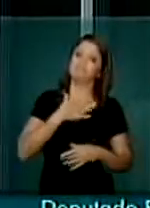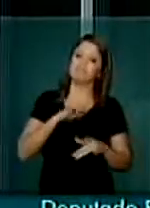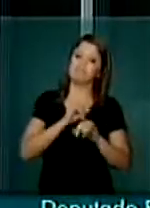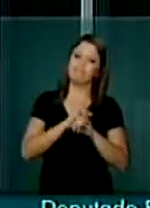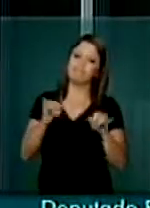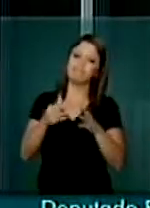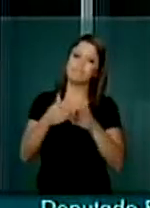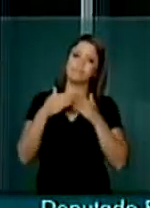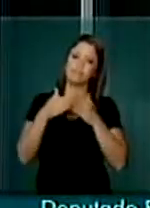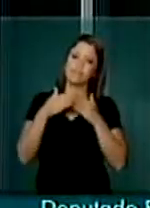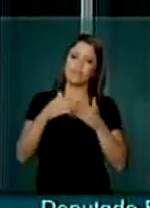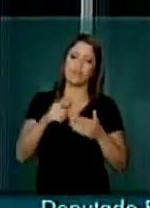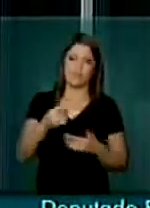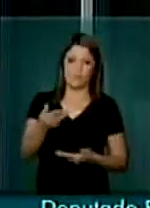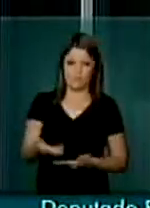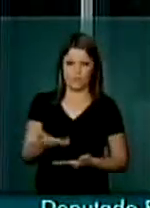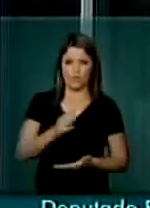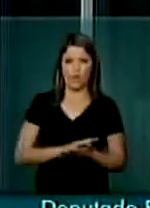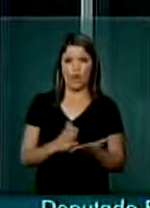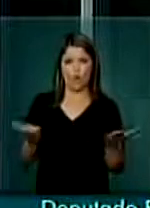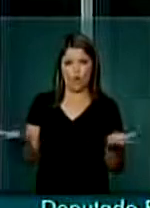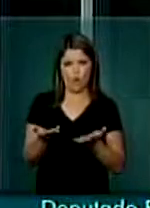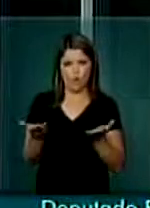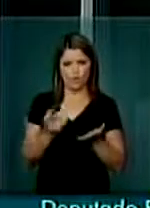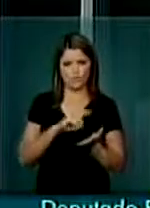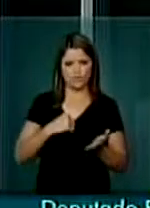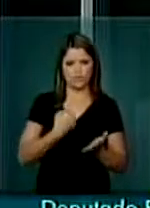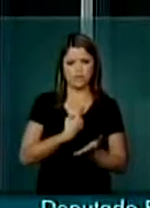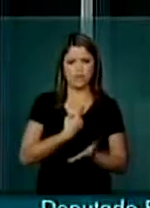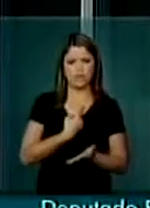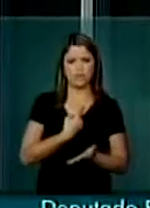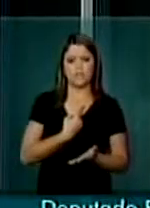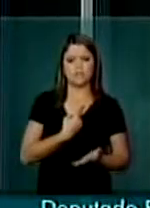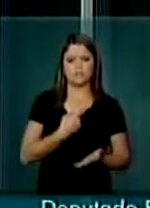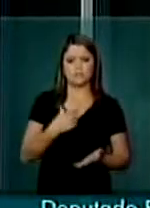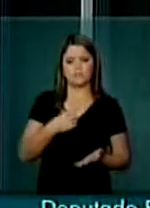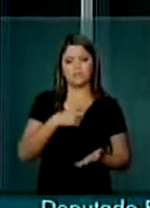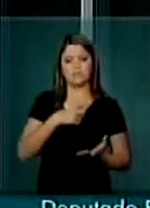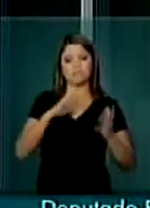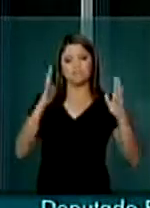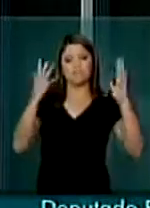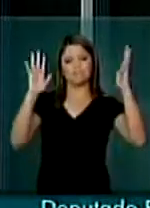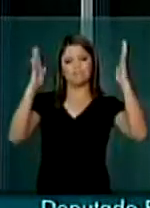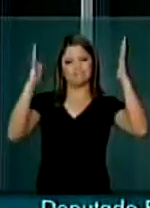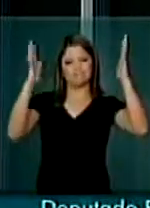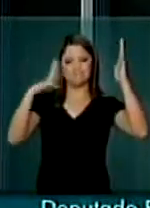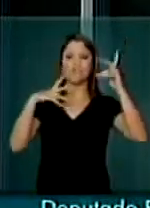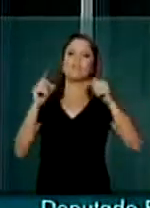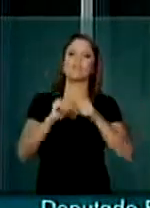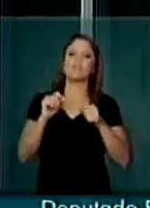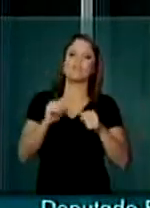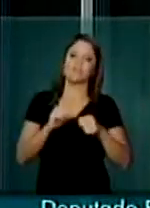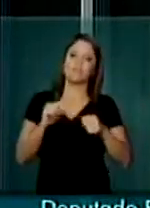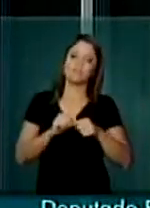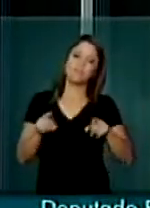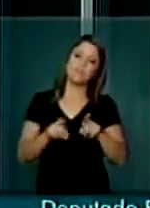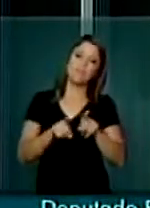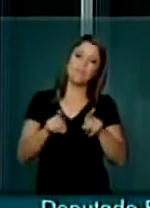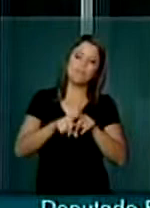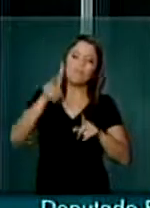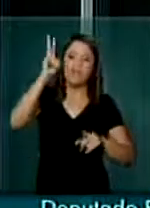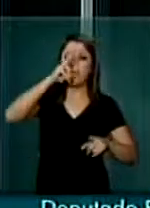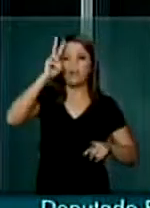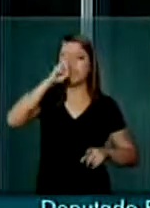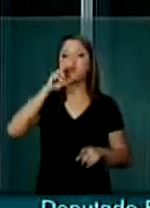de solicitar a vossa excelência, hoje, que nós estamos comemorando e fazendo a lembrança do